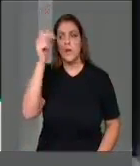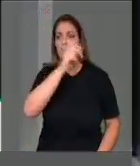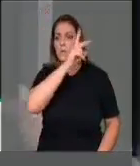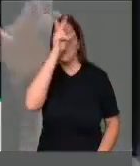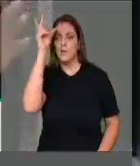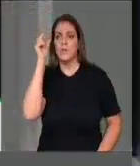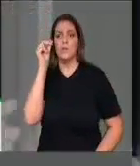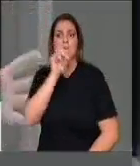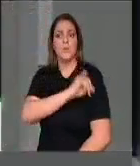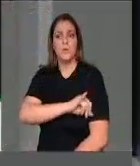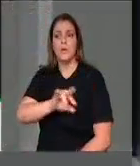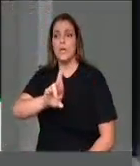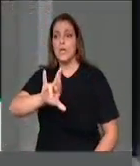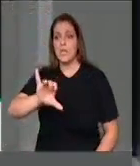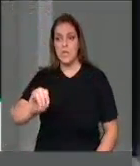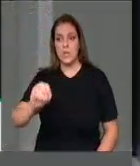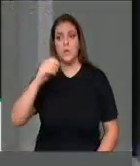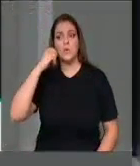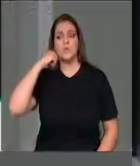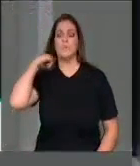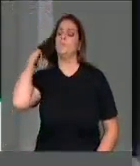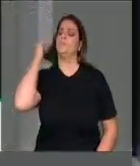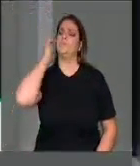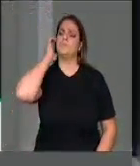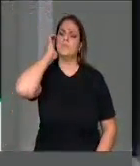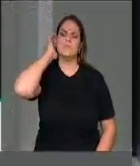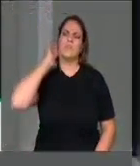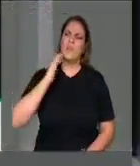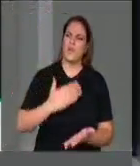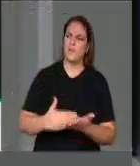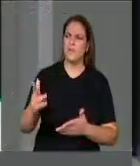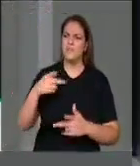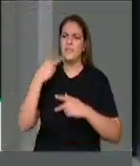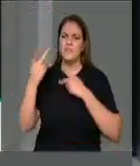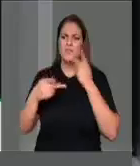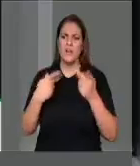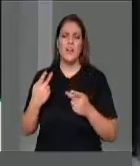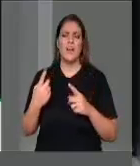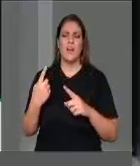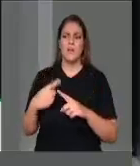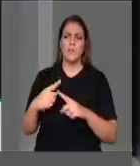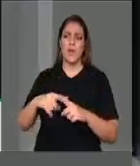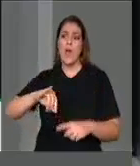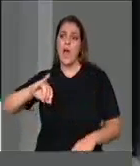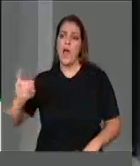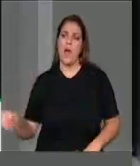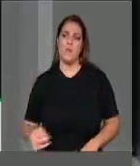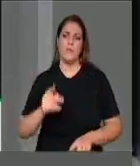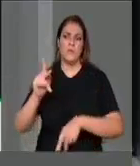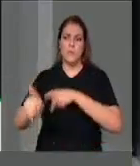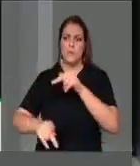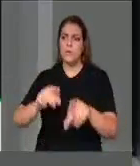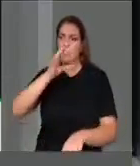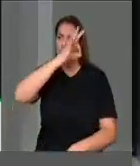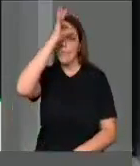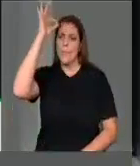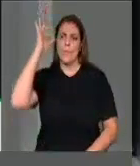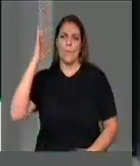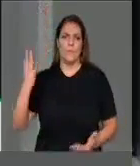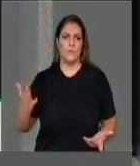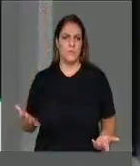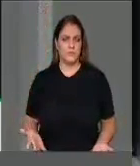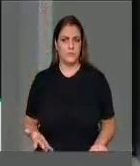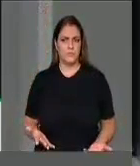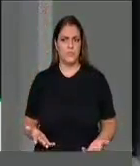Janeiro, se aproveitam dessa ignorância para tirarem proveitos políticos, instalando no